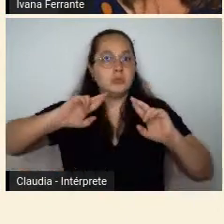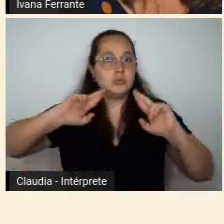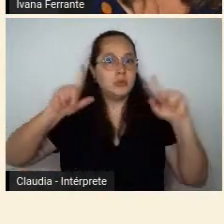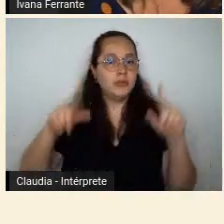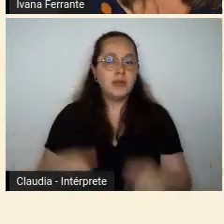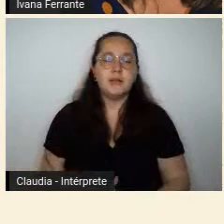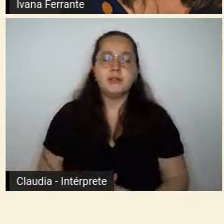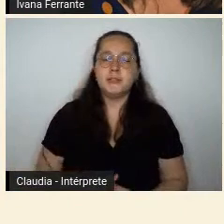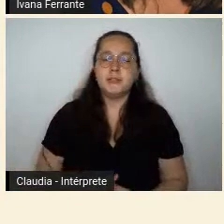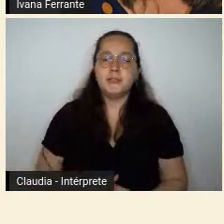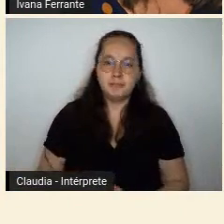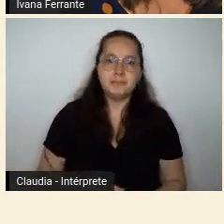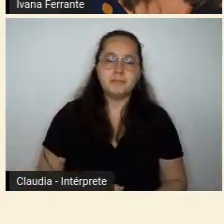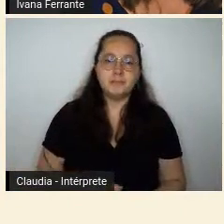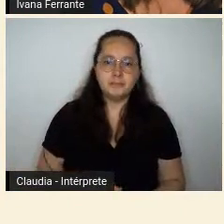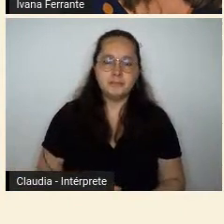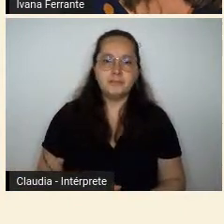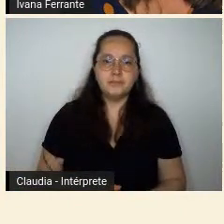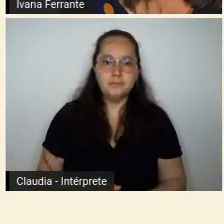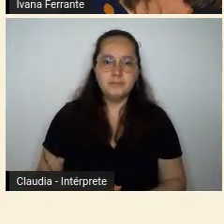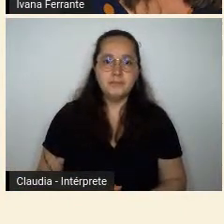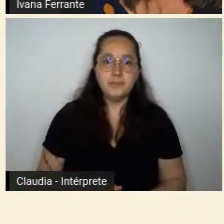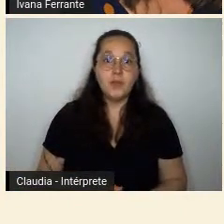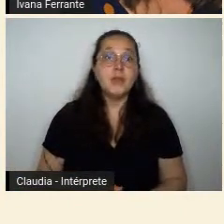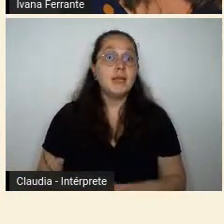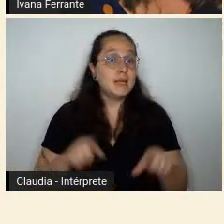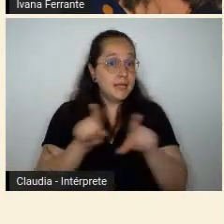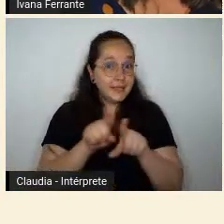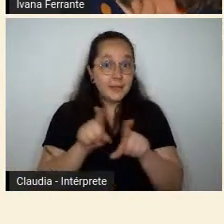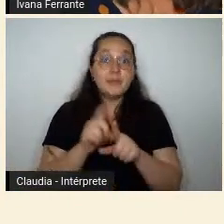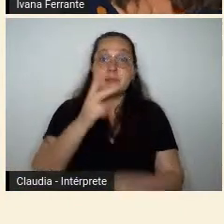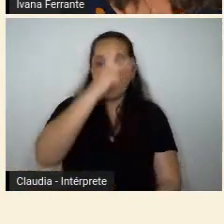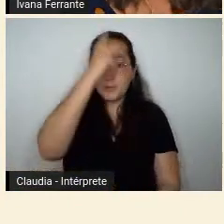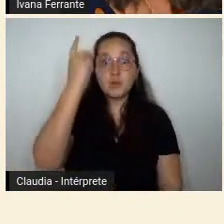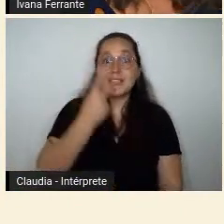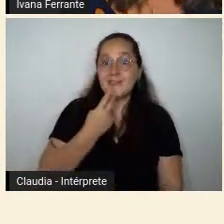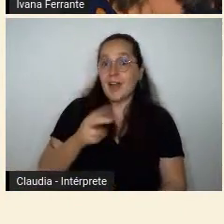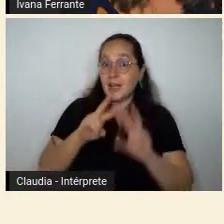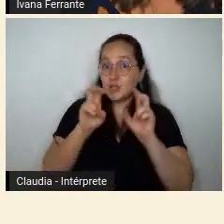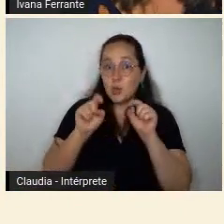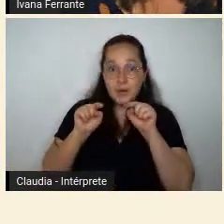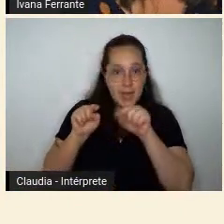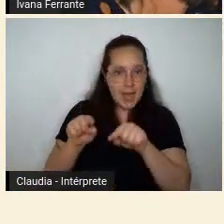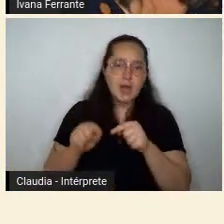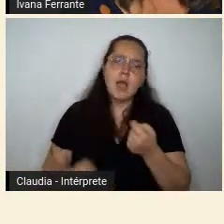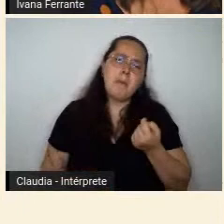E todas as pessoas que se referenciam à Zina Aita, que são poucas,